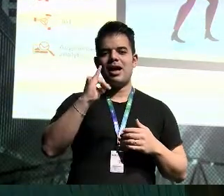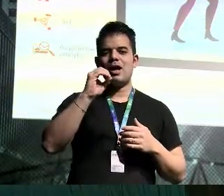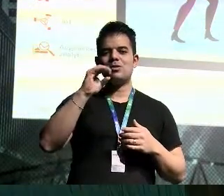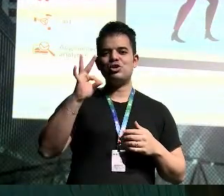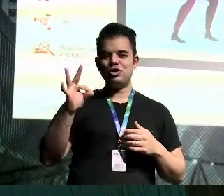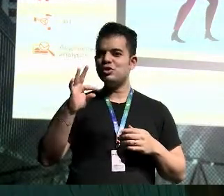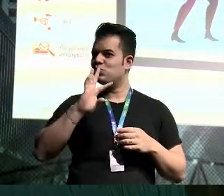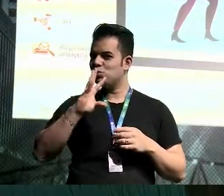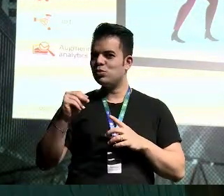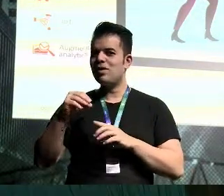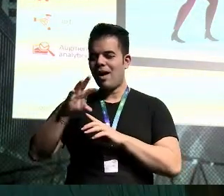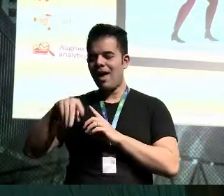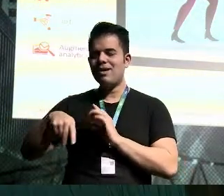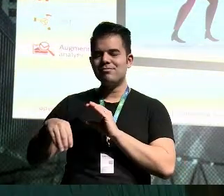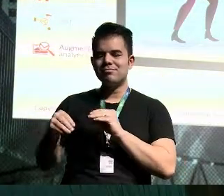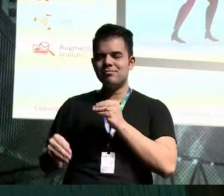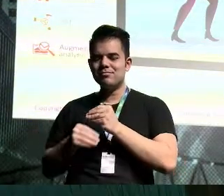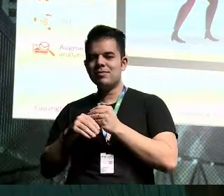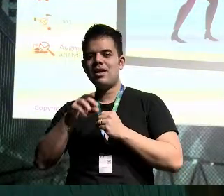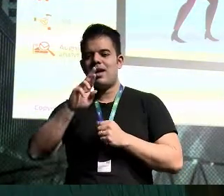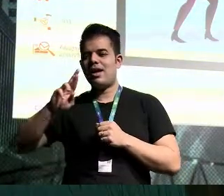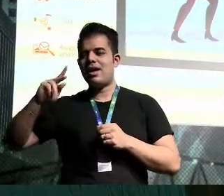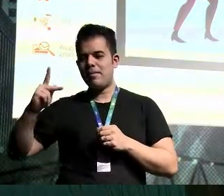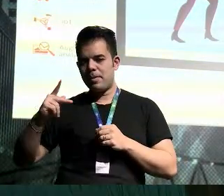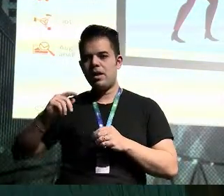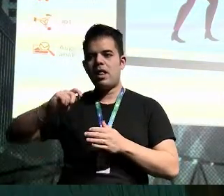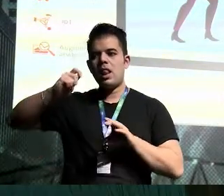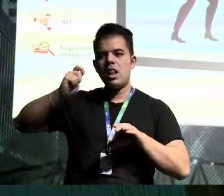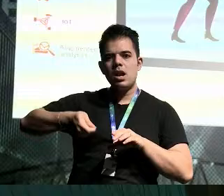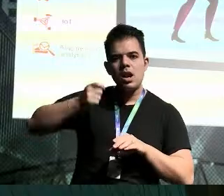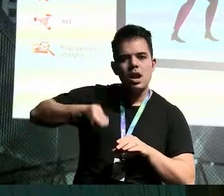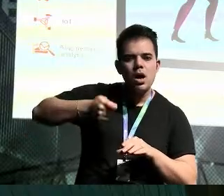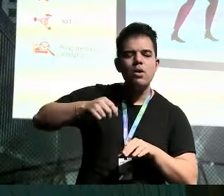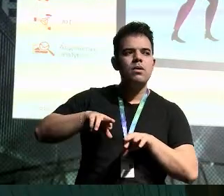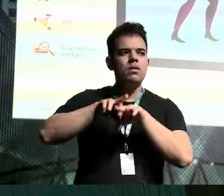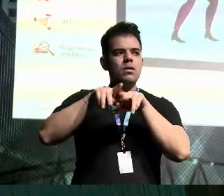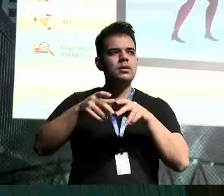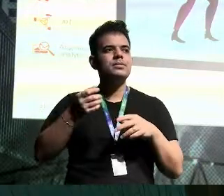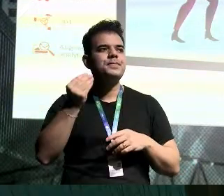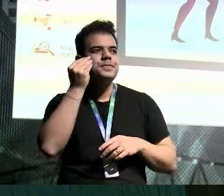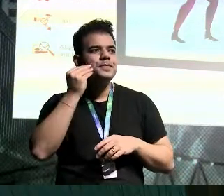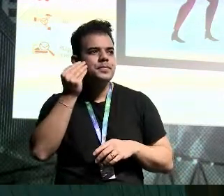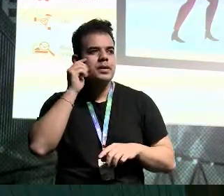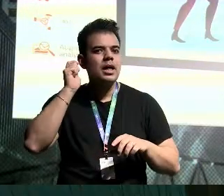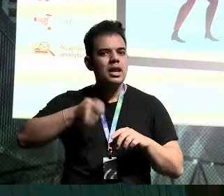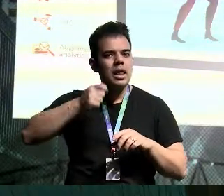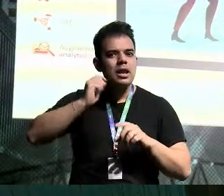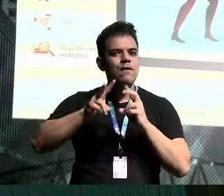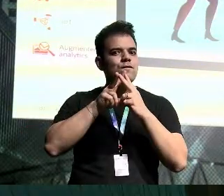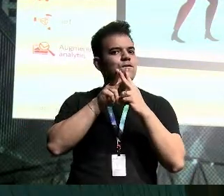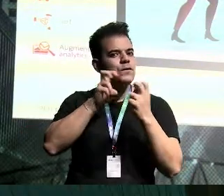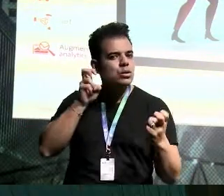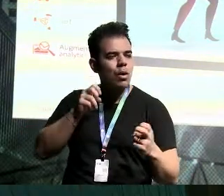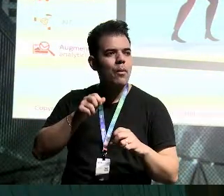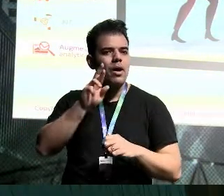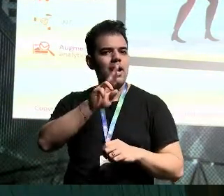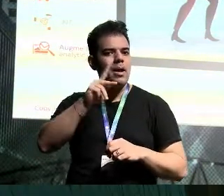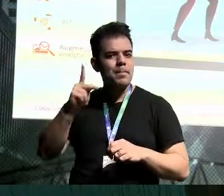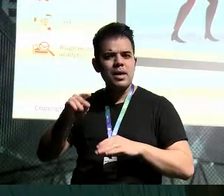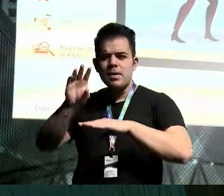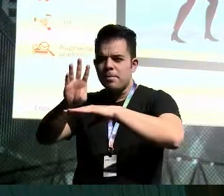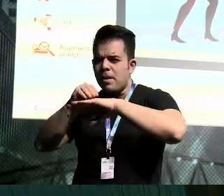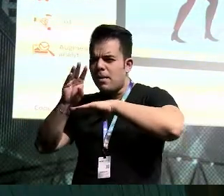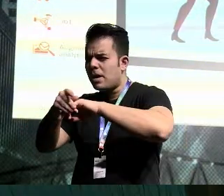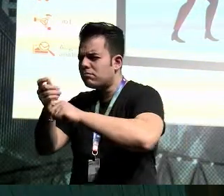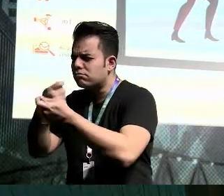Isso, mais alguma coisa, tipo o RP, porque eu estou em um leilão, estou tentando fazer um leilão virtual, e o RP está trabalhando, pegando